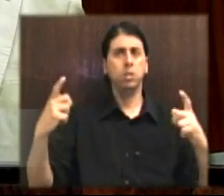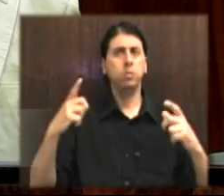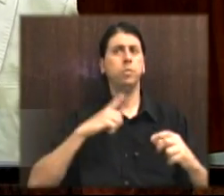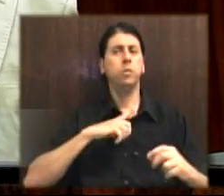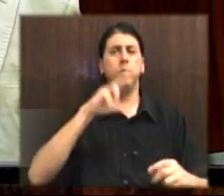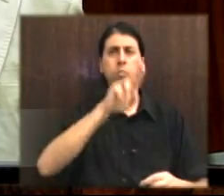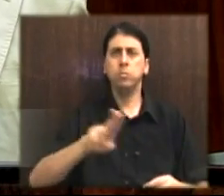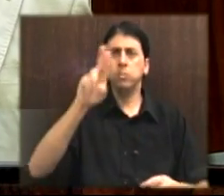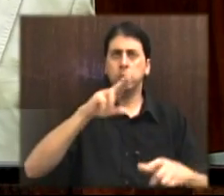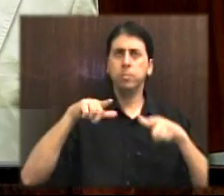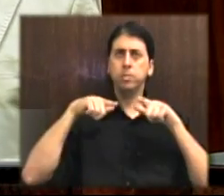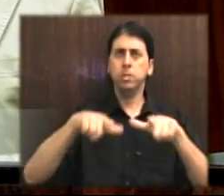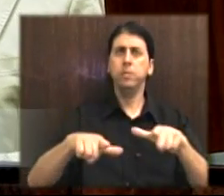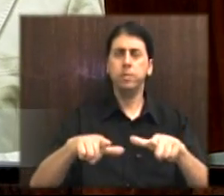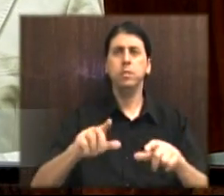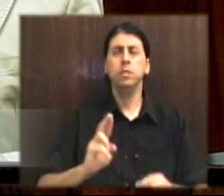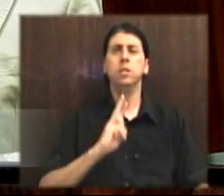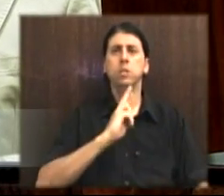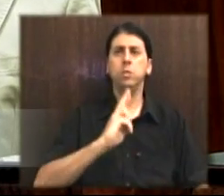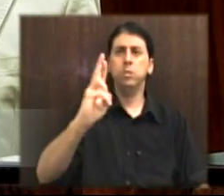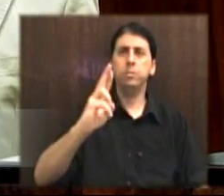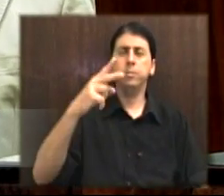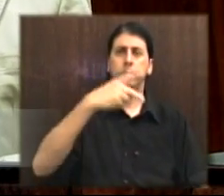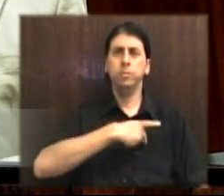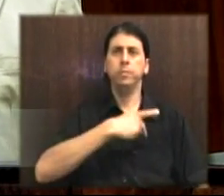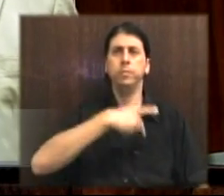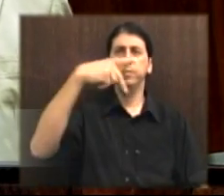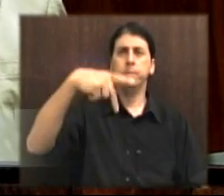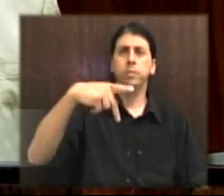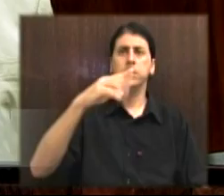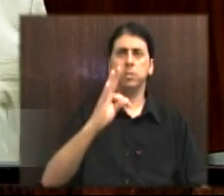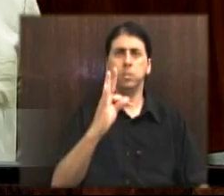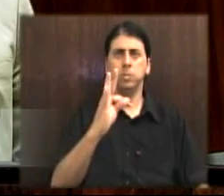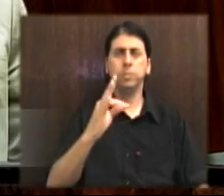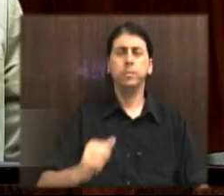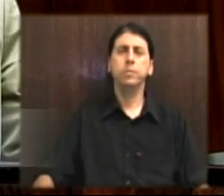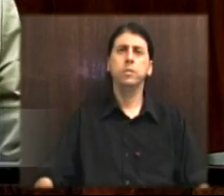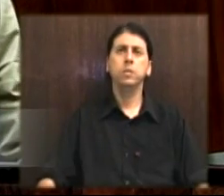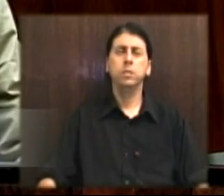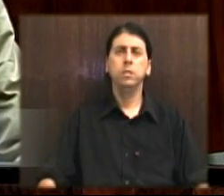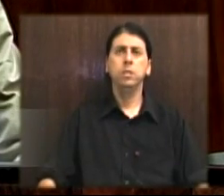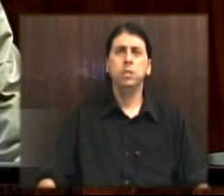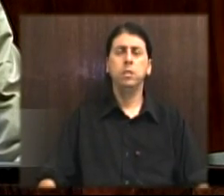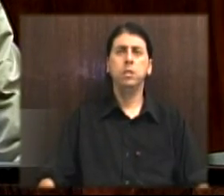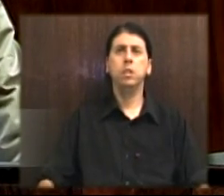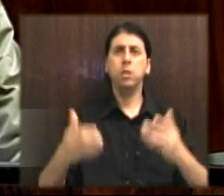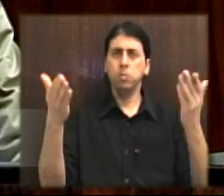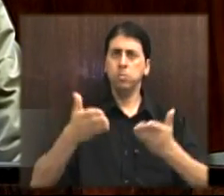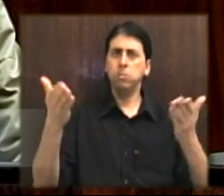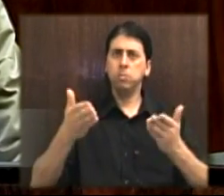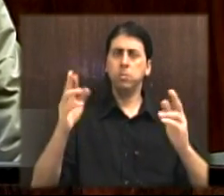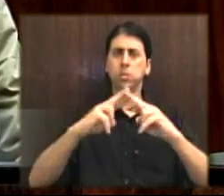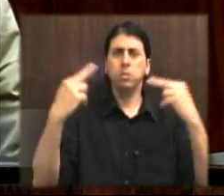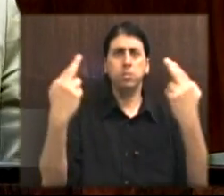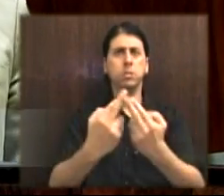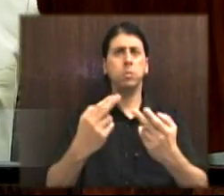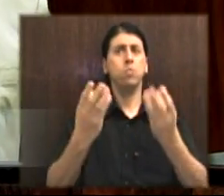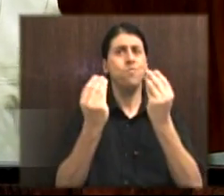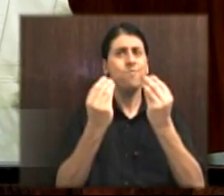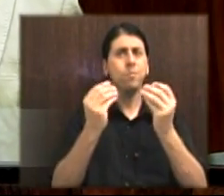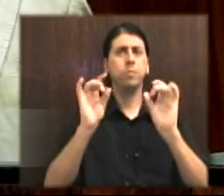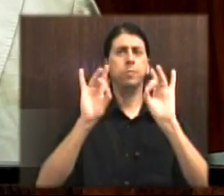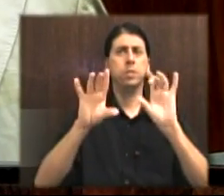da palavra, em nome da bancada do Partido dos Trabalhadores, nessa sessão tão especial.